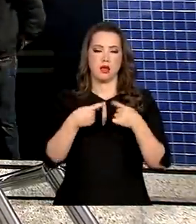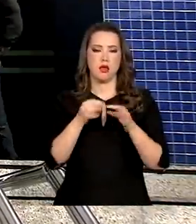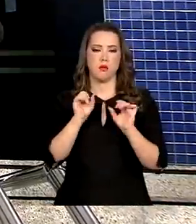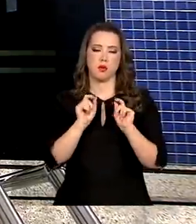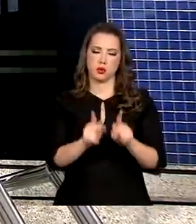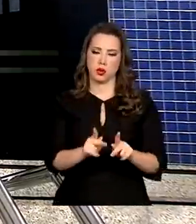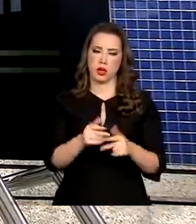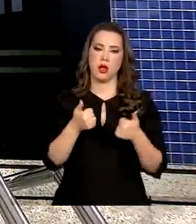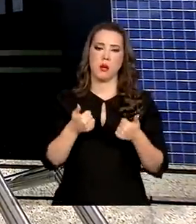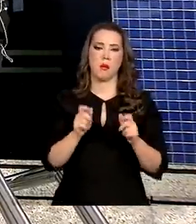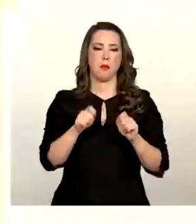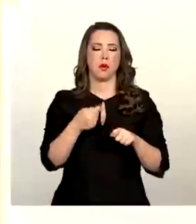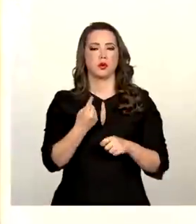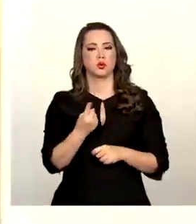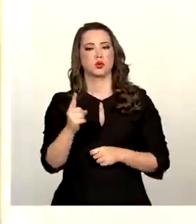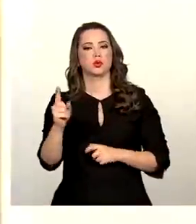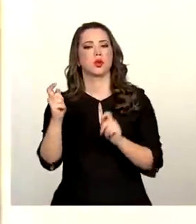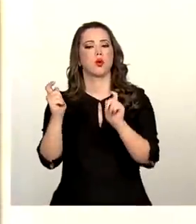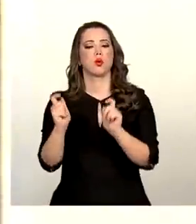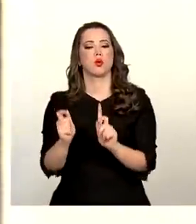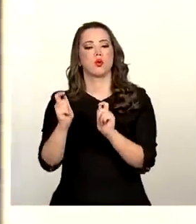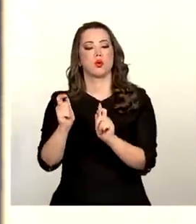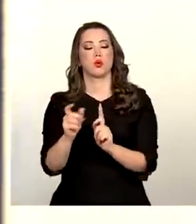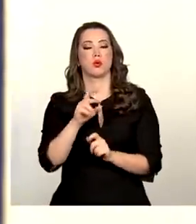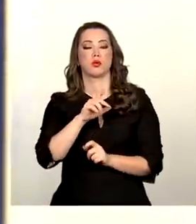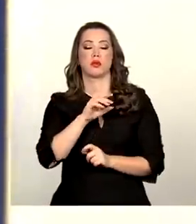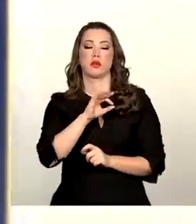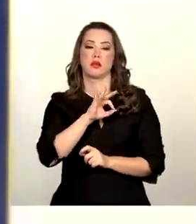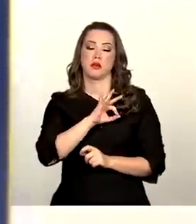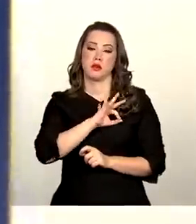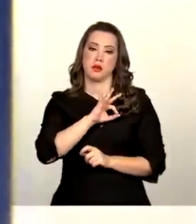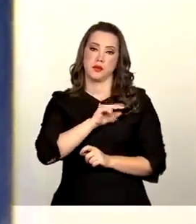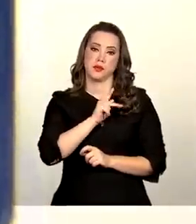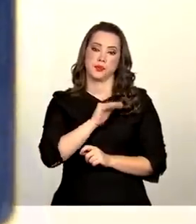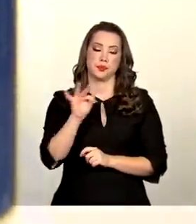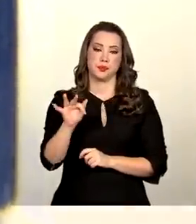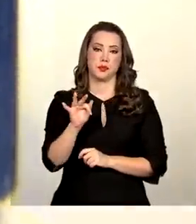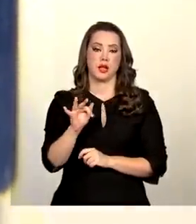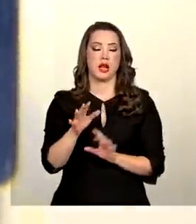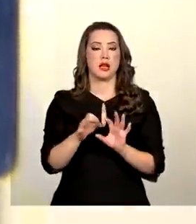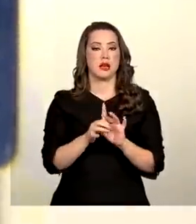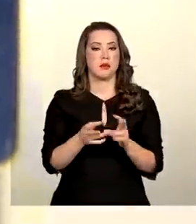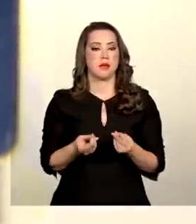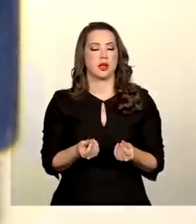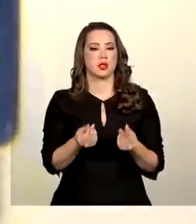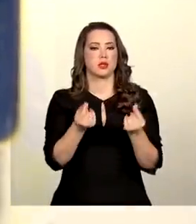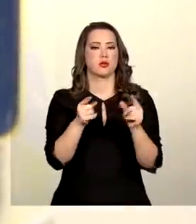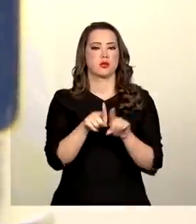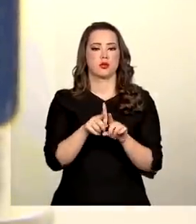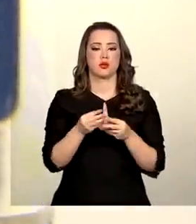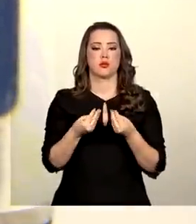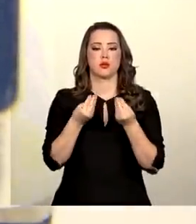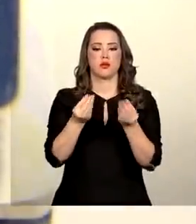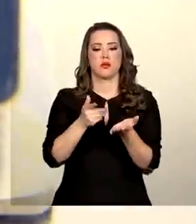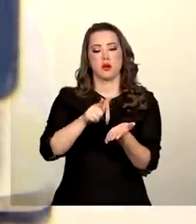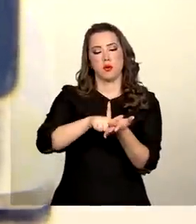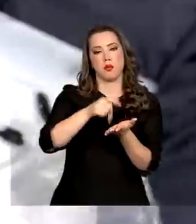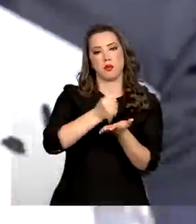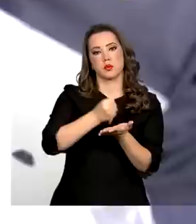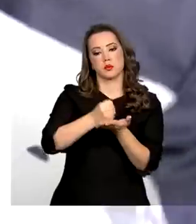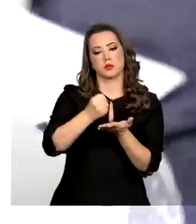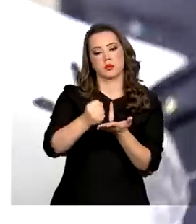tudo ok, deve ir até um posto da PF. A liberação orçamentária será para distribuir as cadenetas de